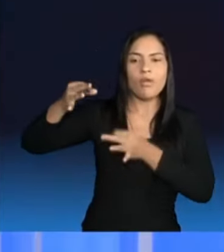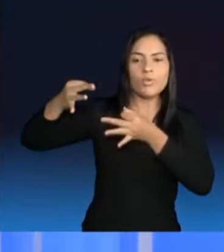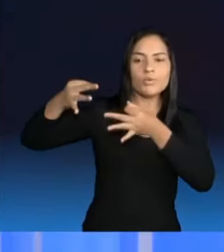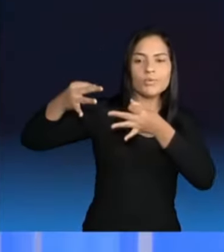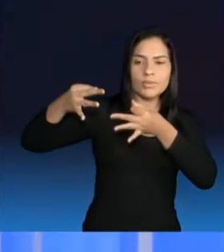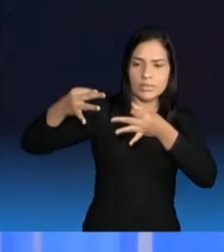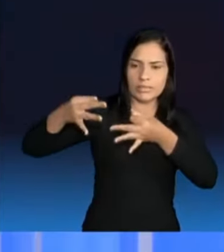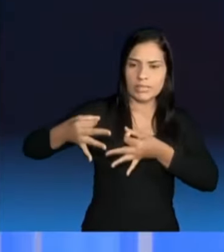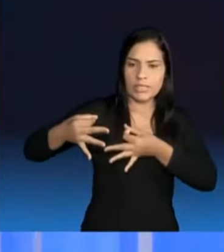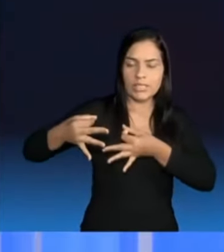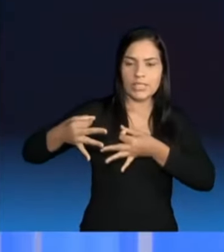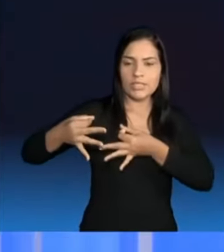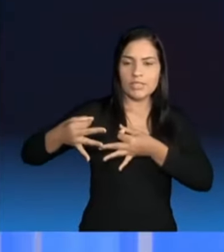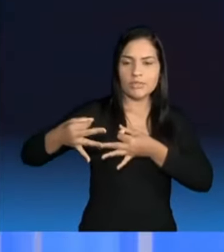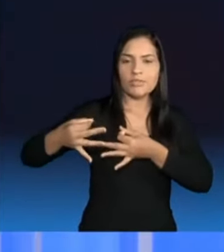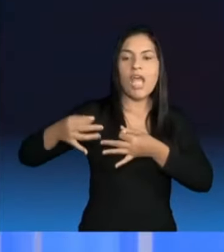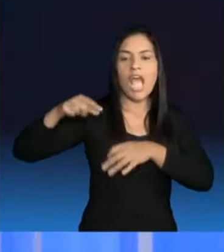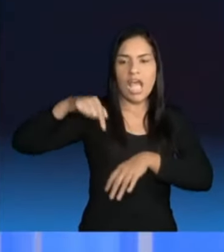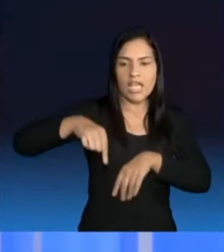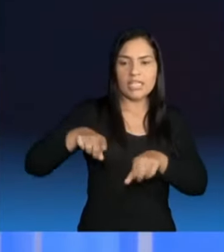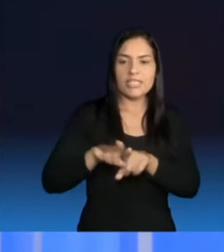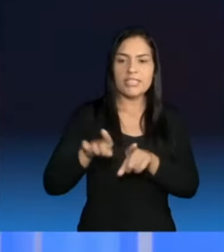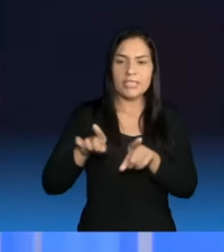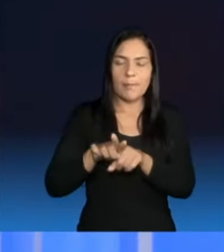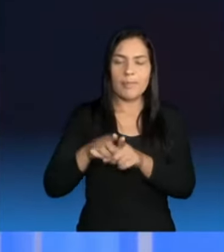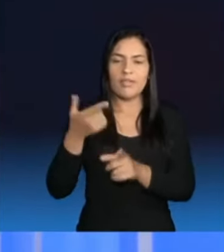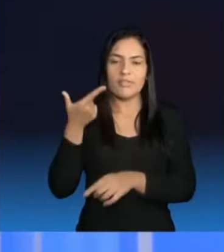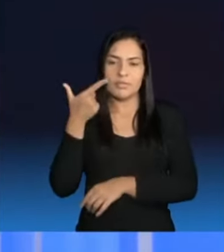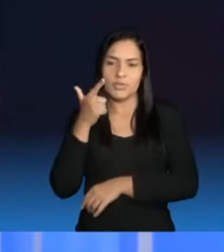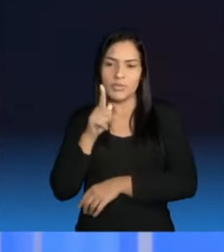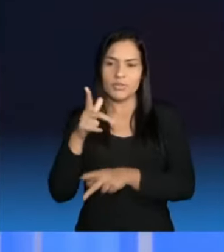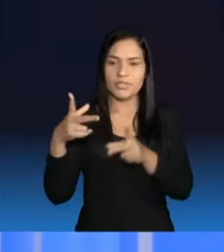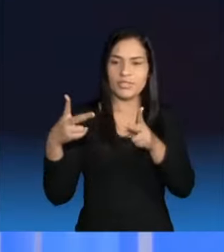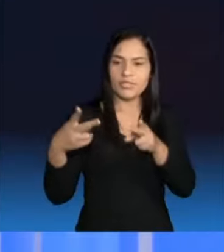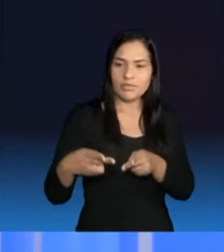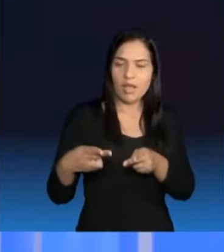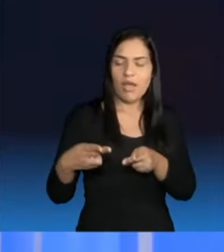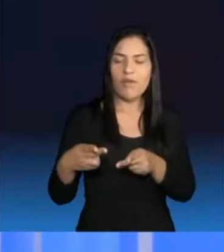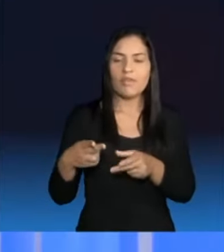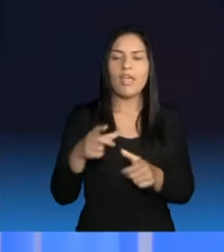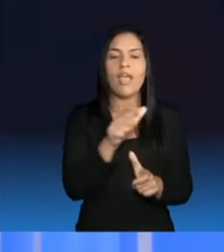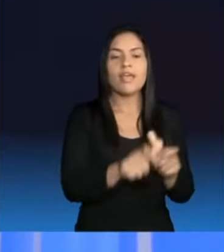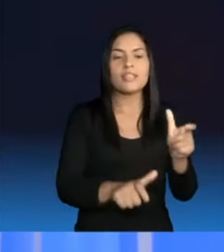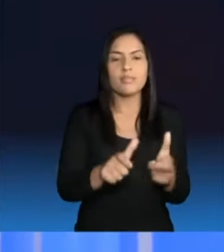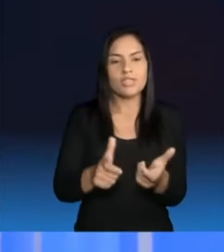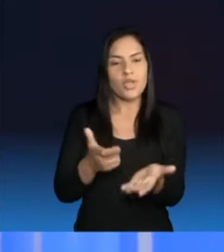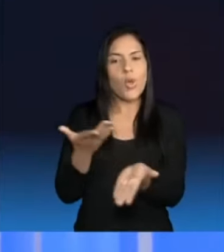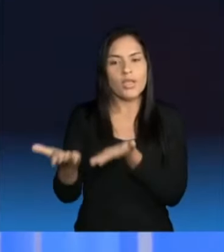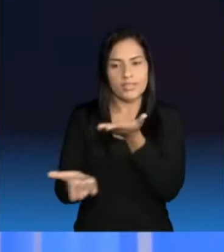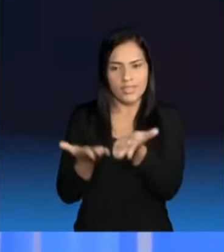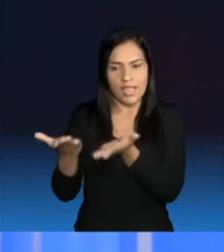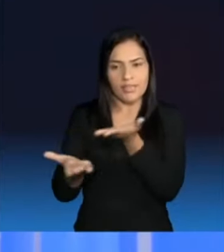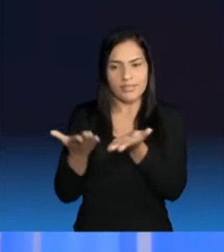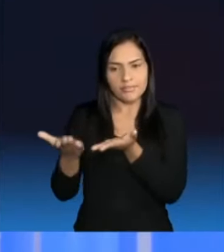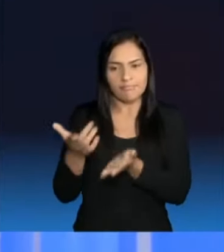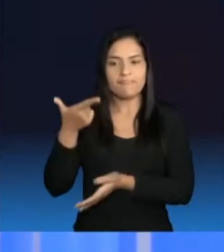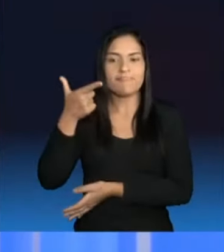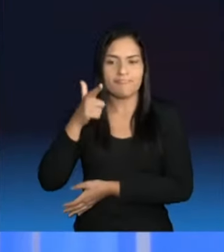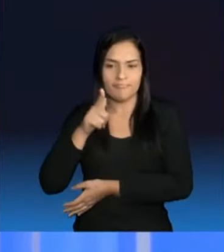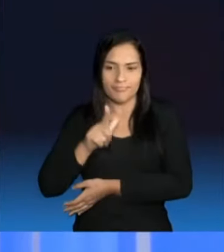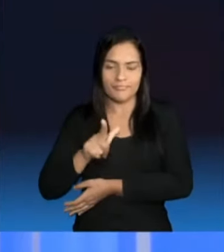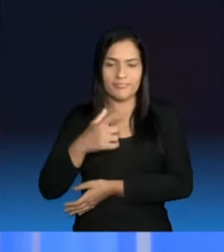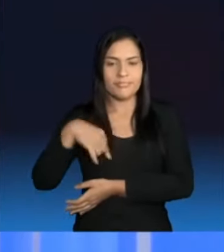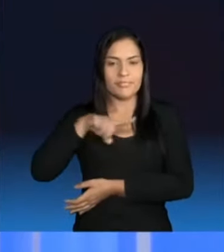também. Nós vamos fazer com que as pessoas sejam atendidas, com que o serviço chegue na ponta. Nós vamos criar